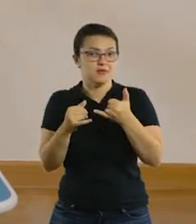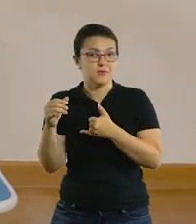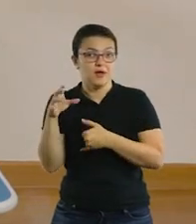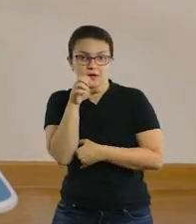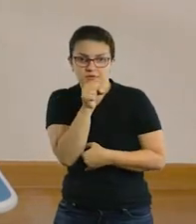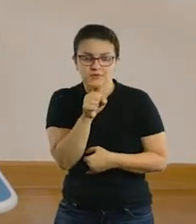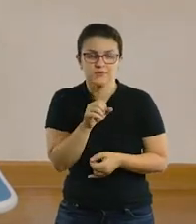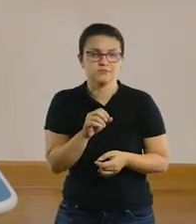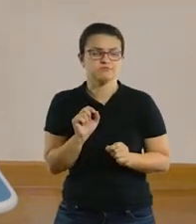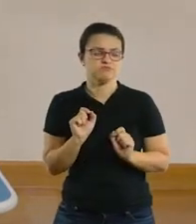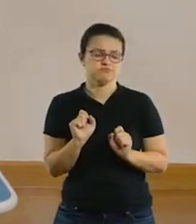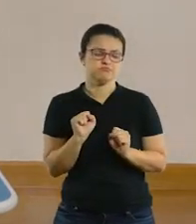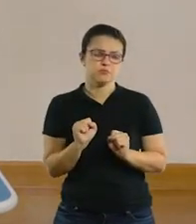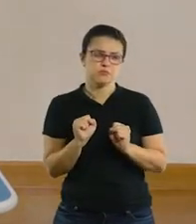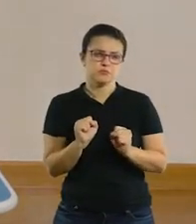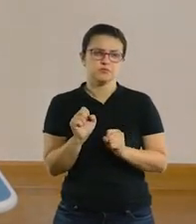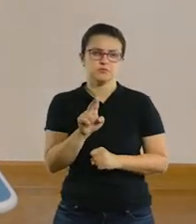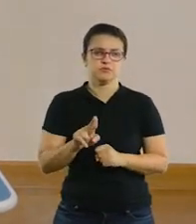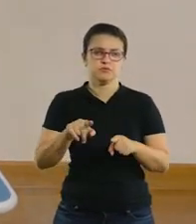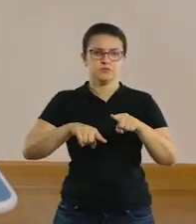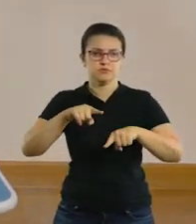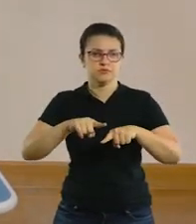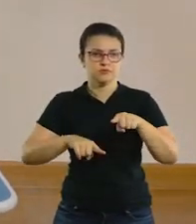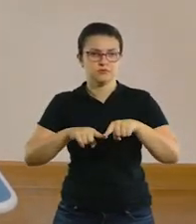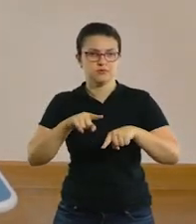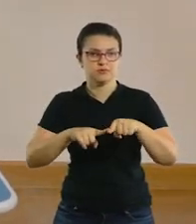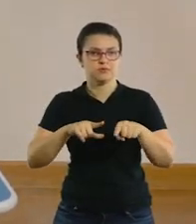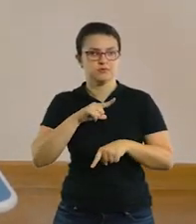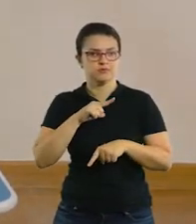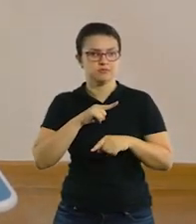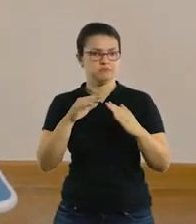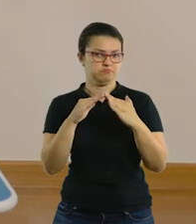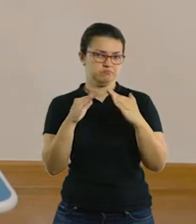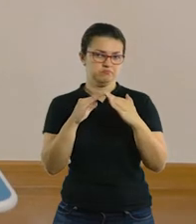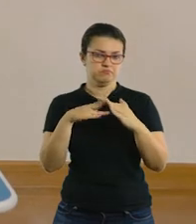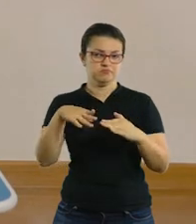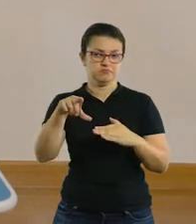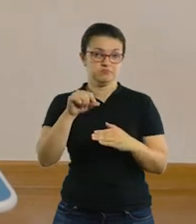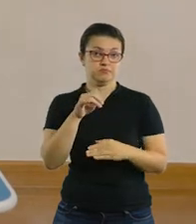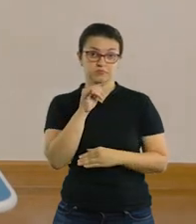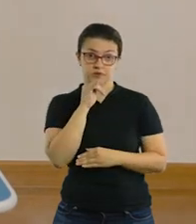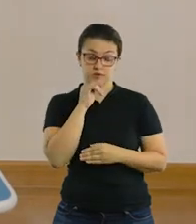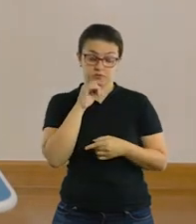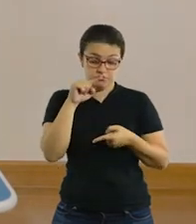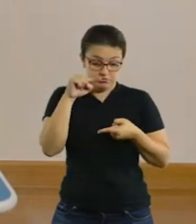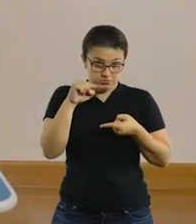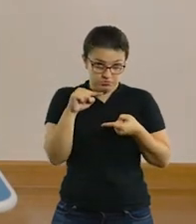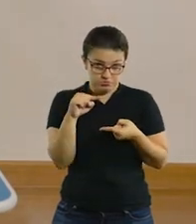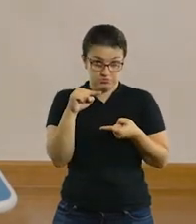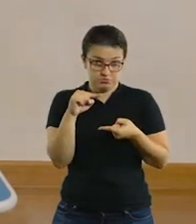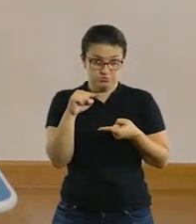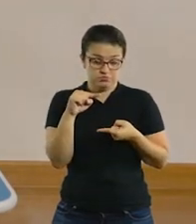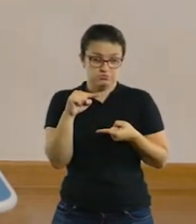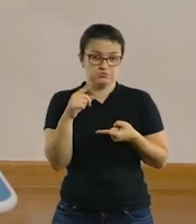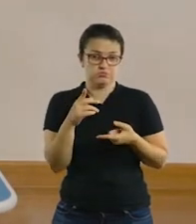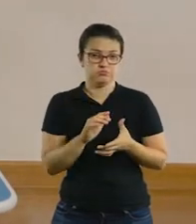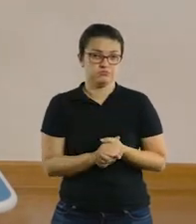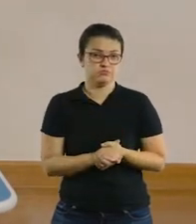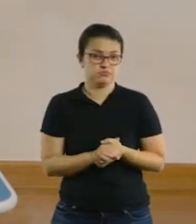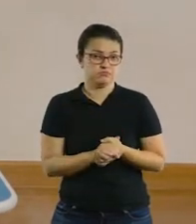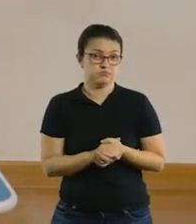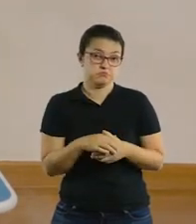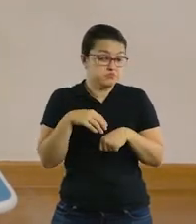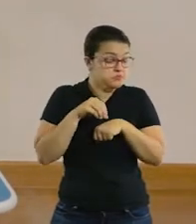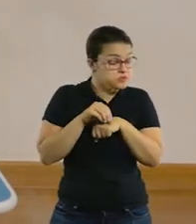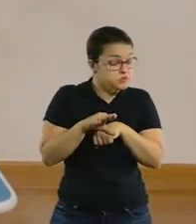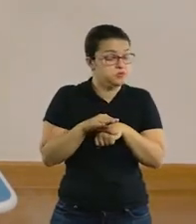verdade você precisa utilizar qualquer material que tem em casa, tá? Eu vou colocar um exemplo, uma garrafa pet pequena, tá bom? Sugiro que